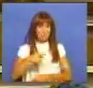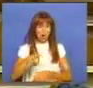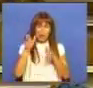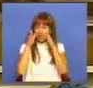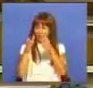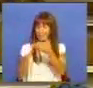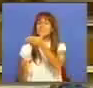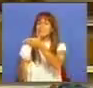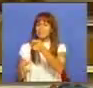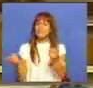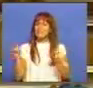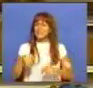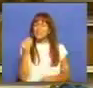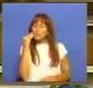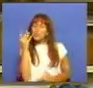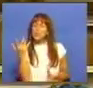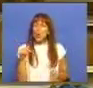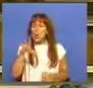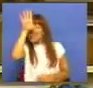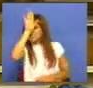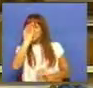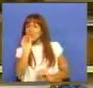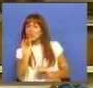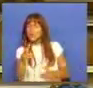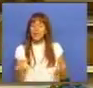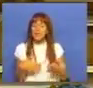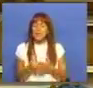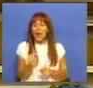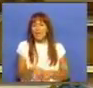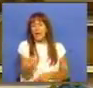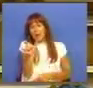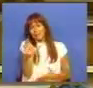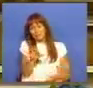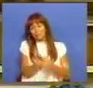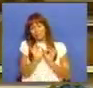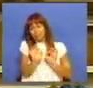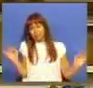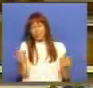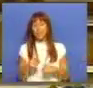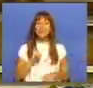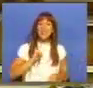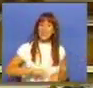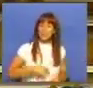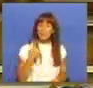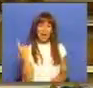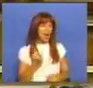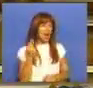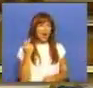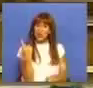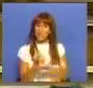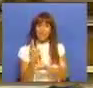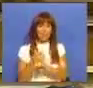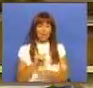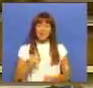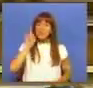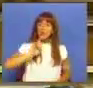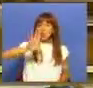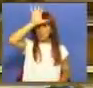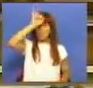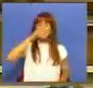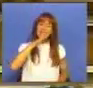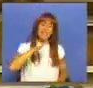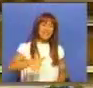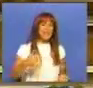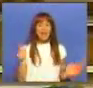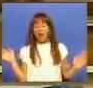atenção e também a forma como o Ministério da Educação leva a sua palavra a sério. Durante vários anos, a Sra. Ministra